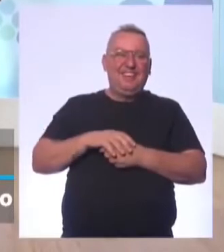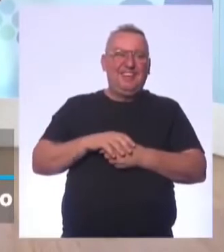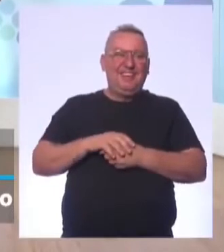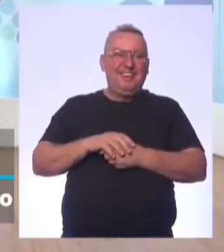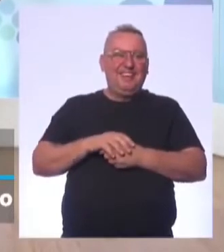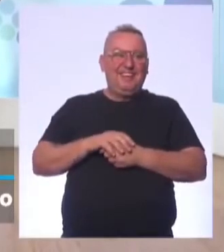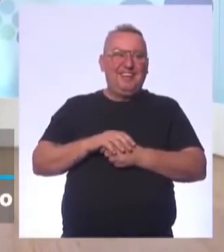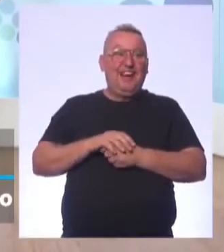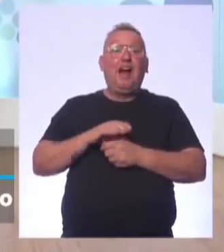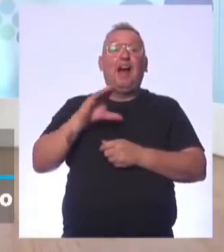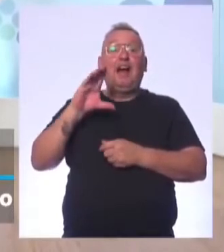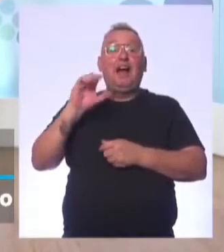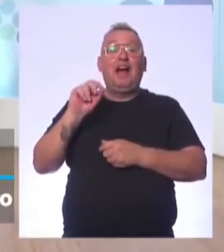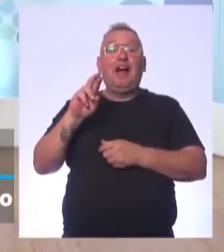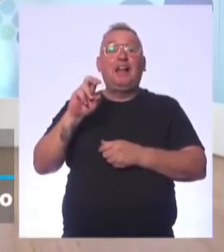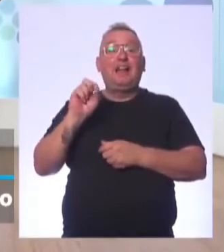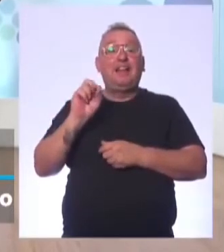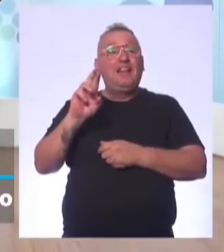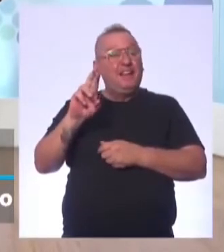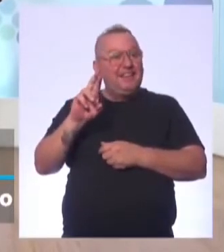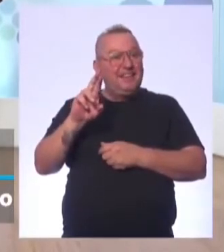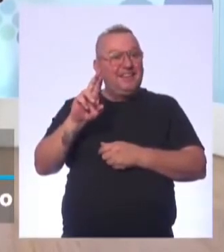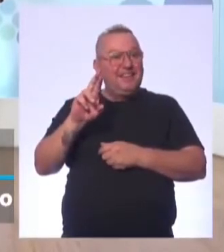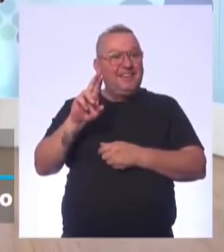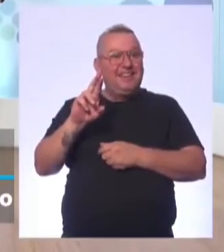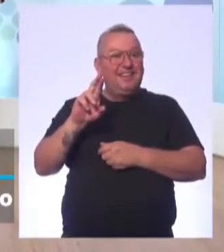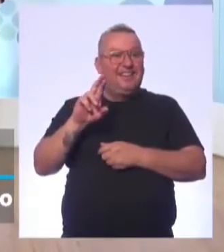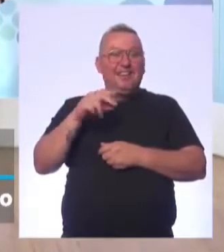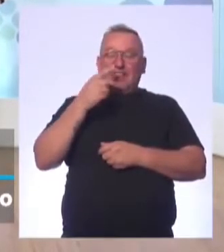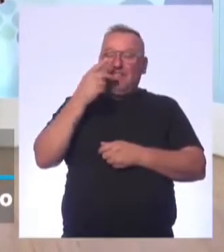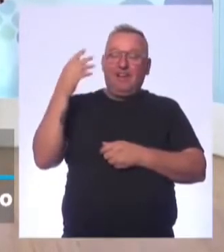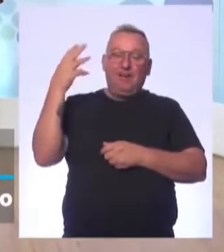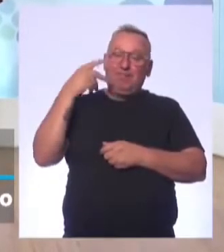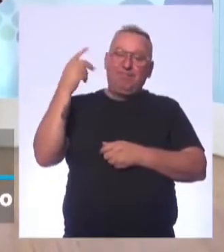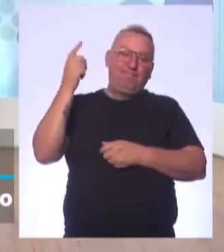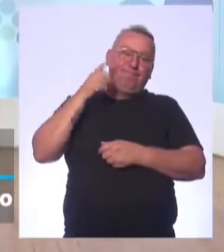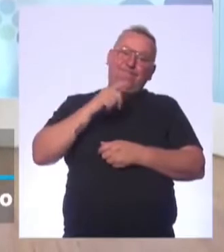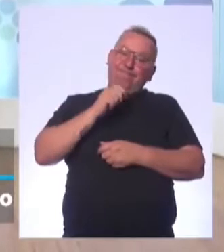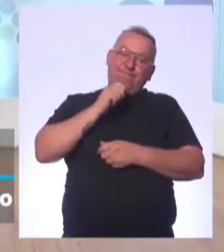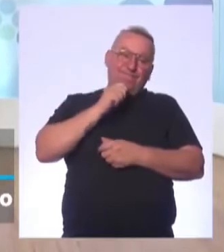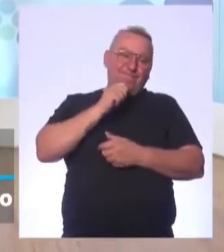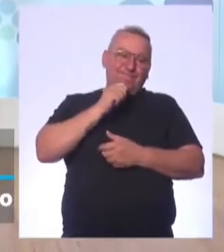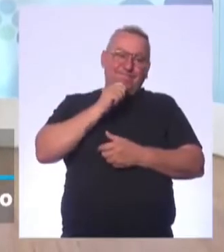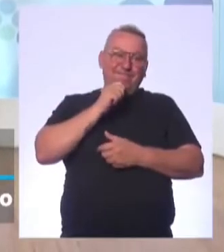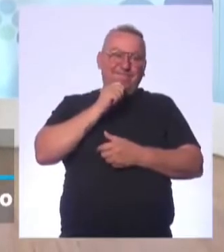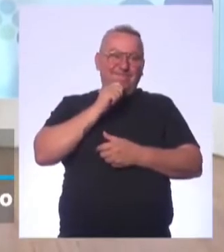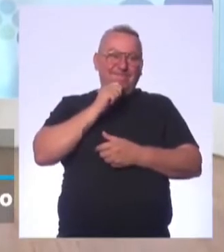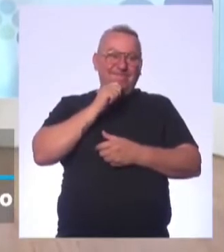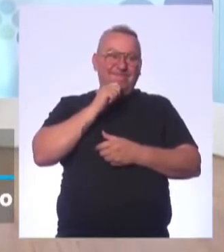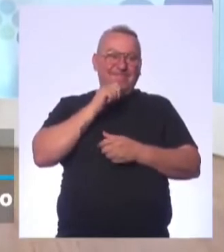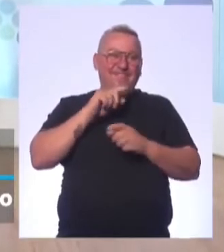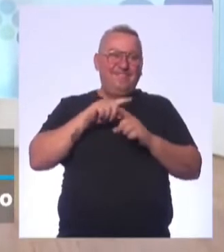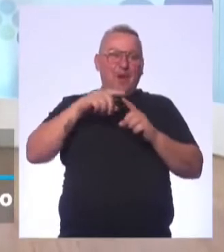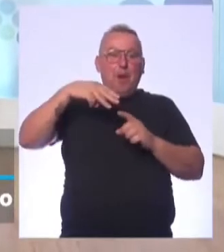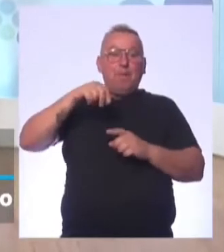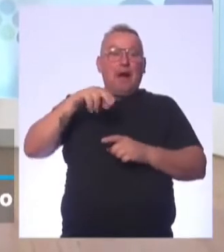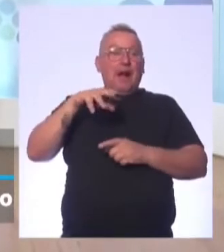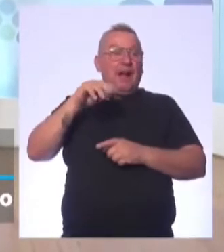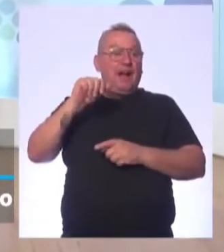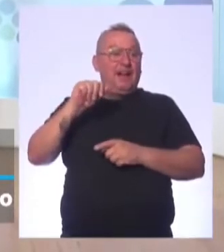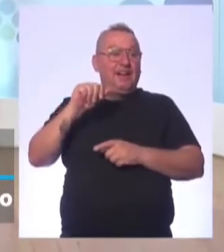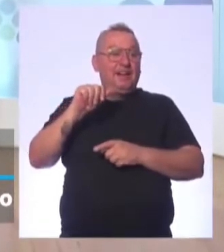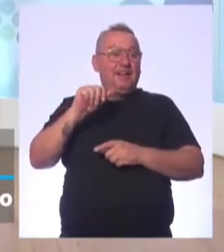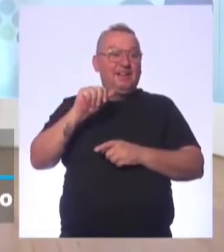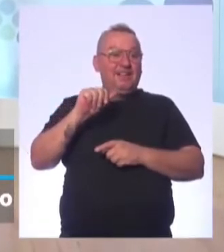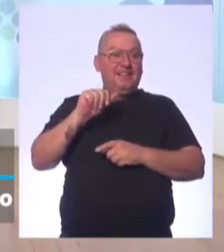Cárter. Cárter? Então, olha só, eu tentei falar bonito e não consegui. Márcia, eu falando teu nome é